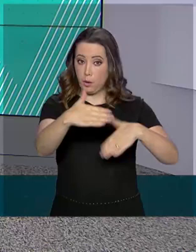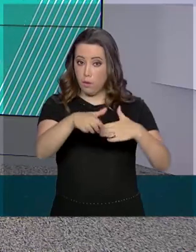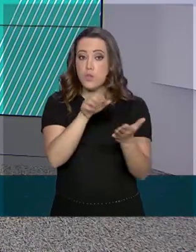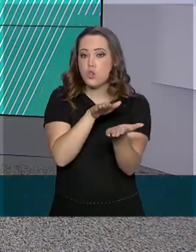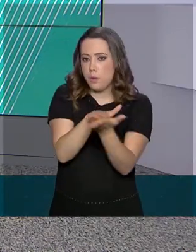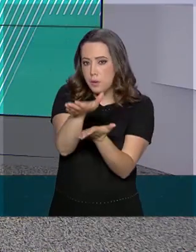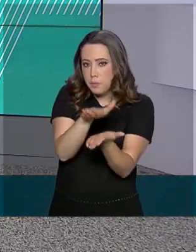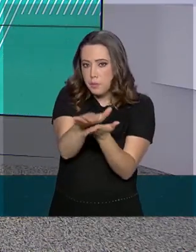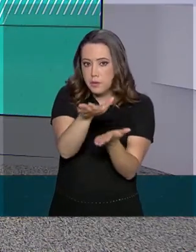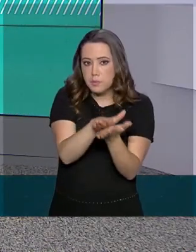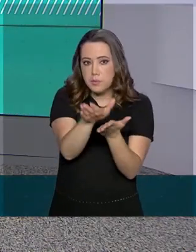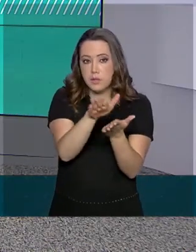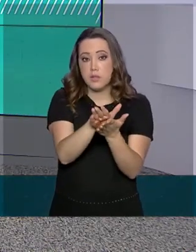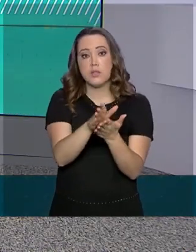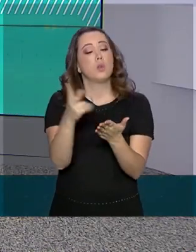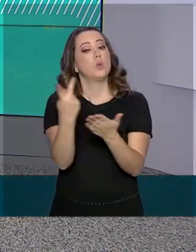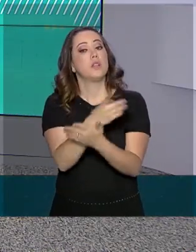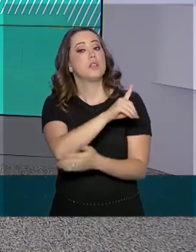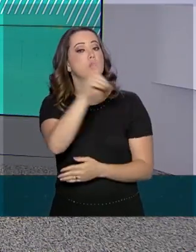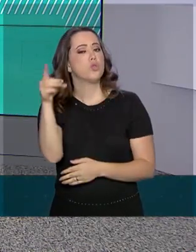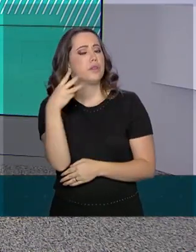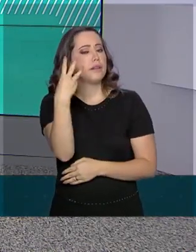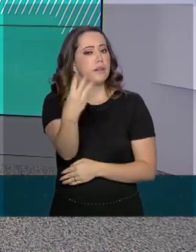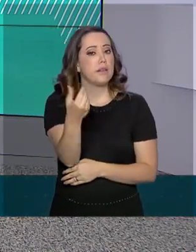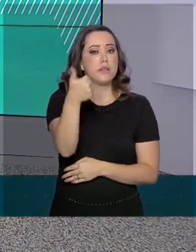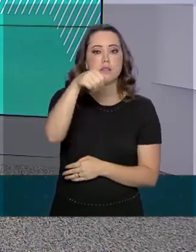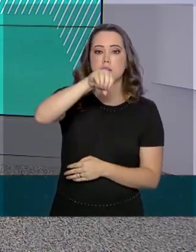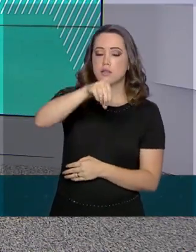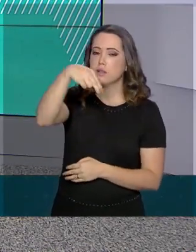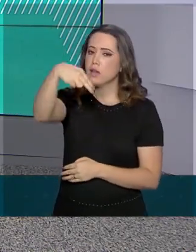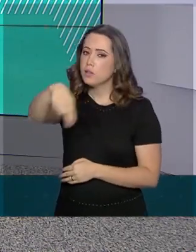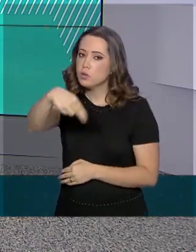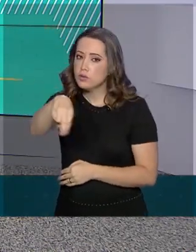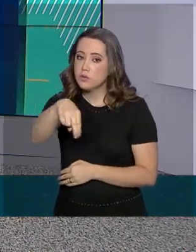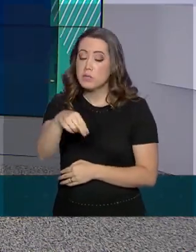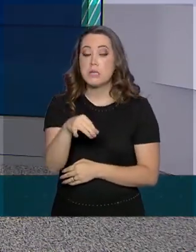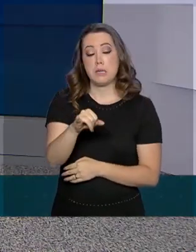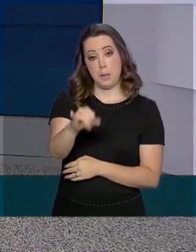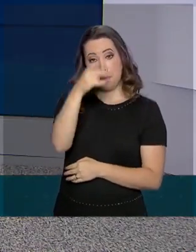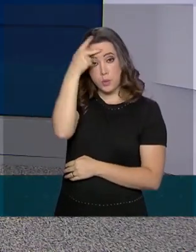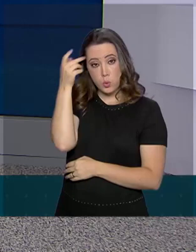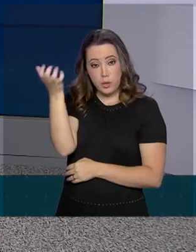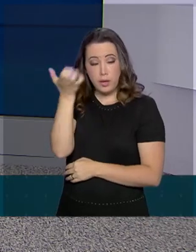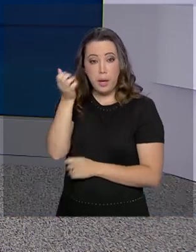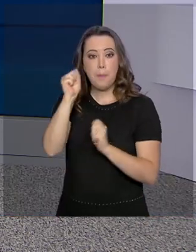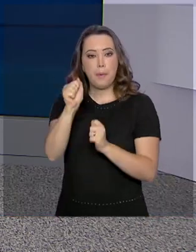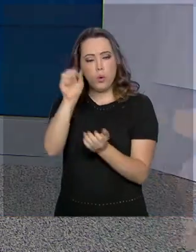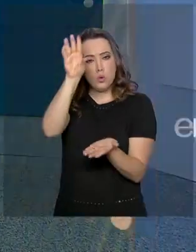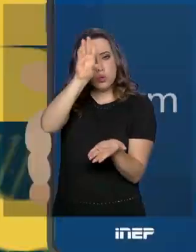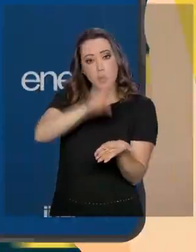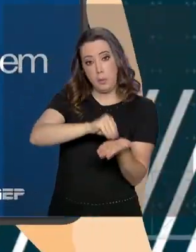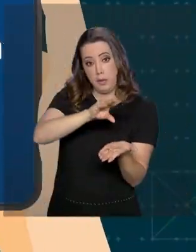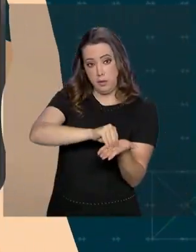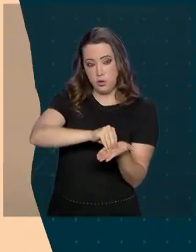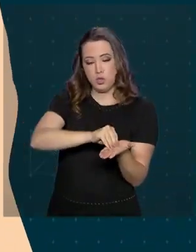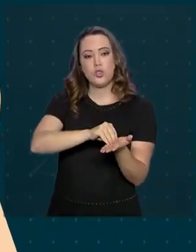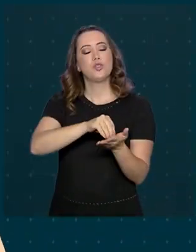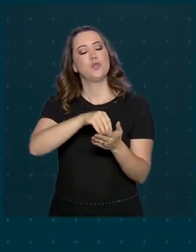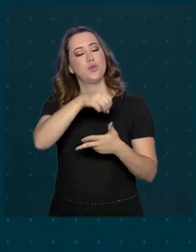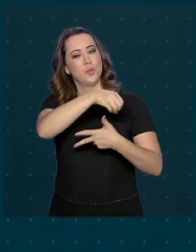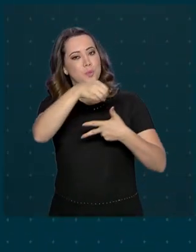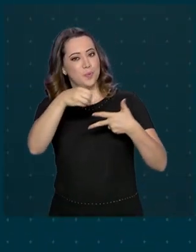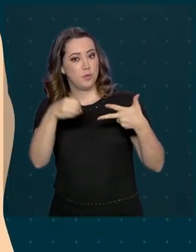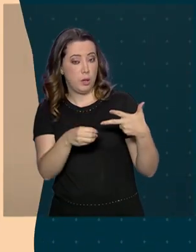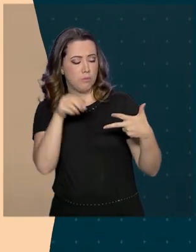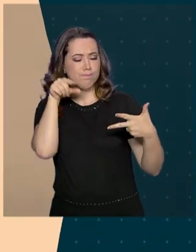impressas, vão ser aplicadas nos dias 3 e 10 de novembro e quem quiser pode baixar o aplicativo do Enem. Por